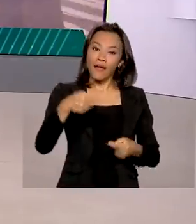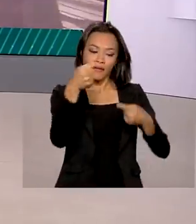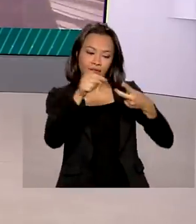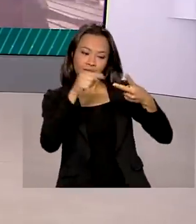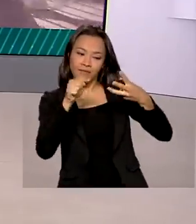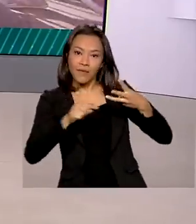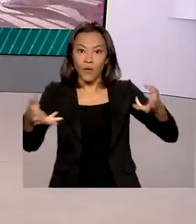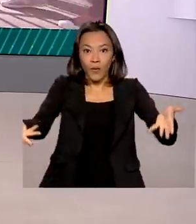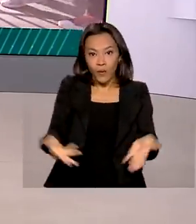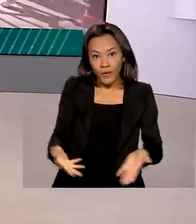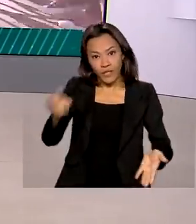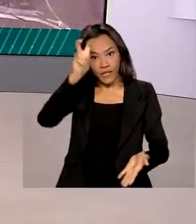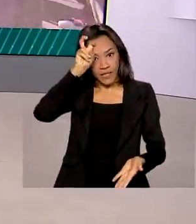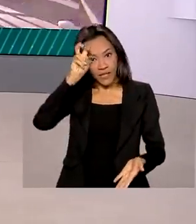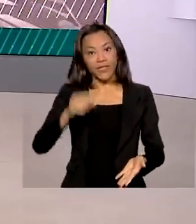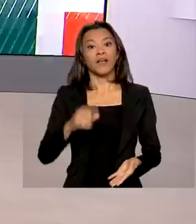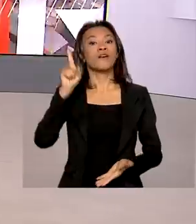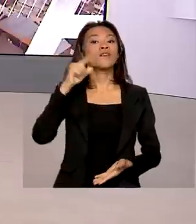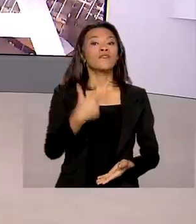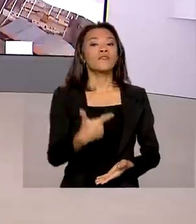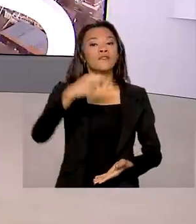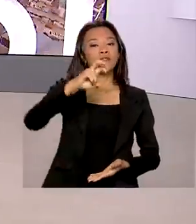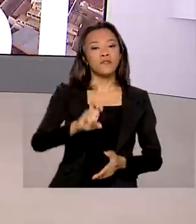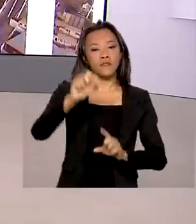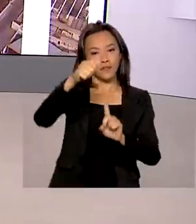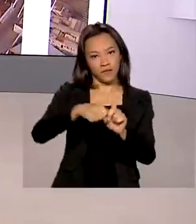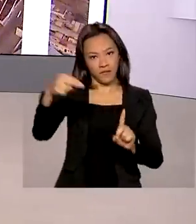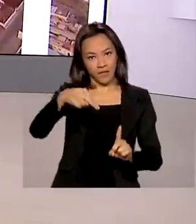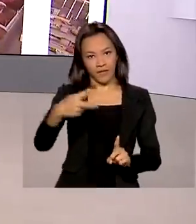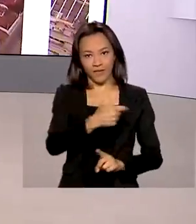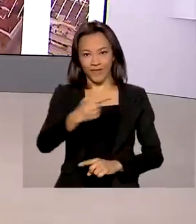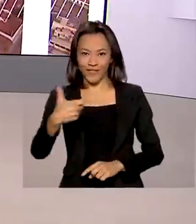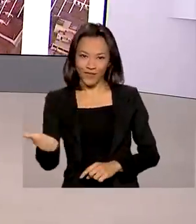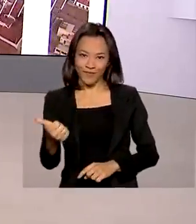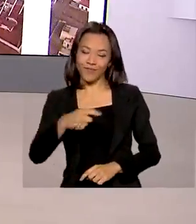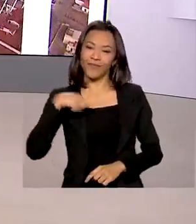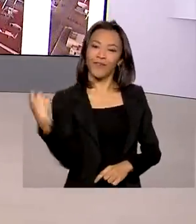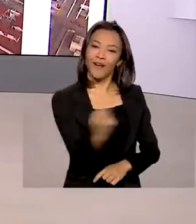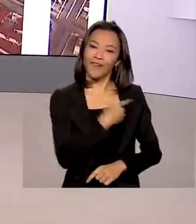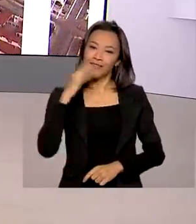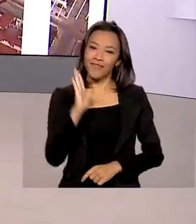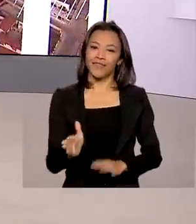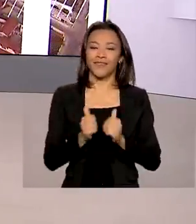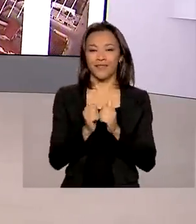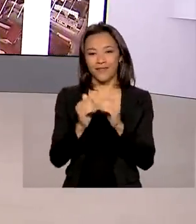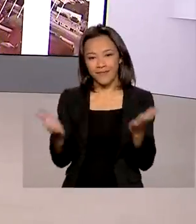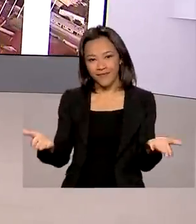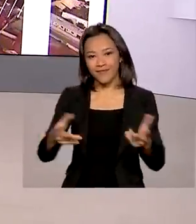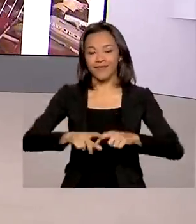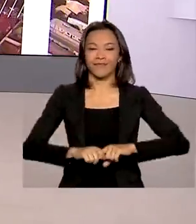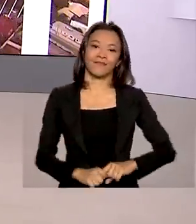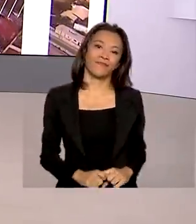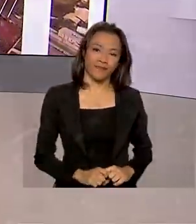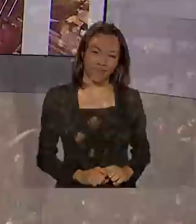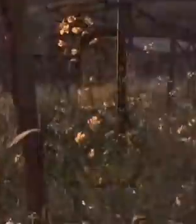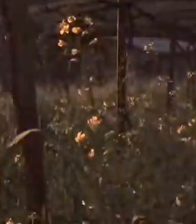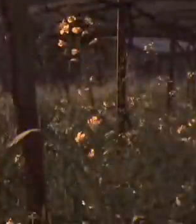destaques desta quinta-feira, 25 de novembro de 2021. O Brasil em Dia está começando.